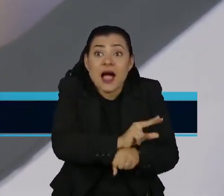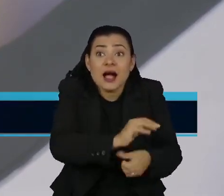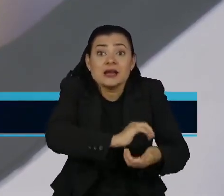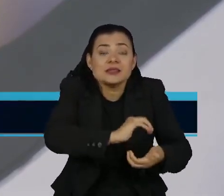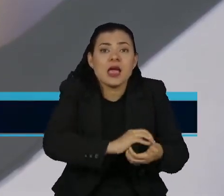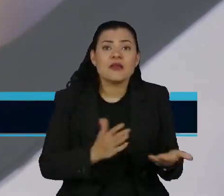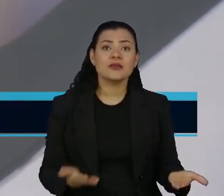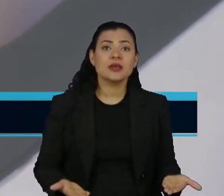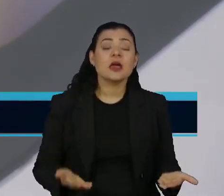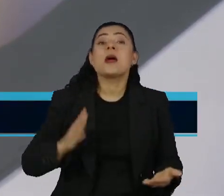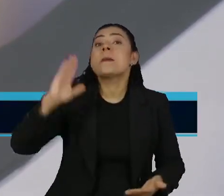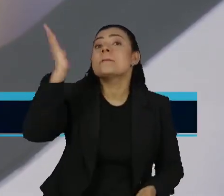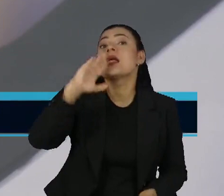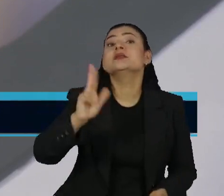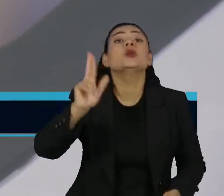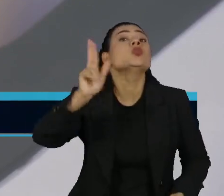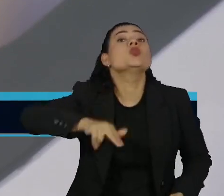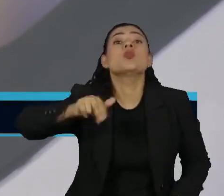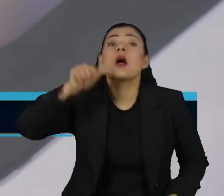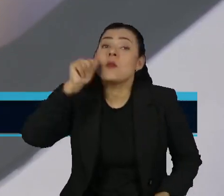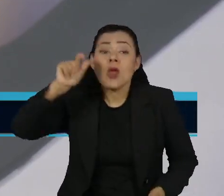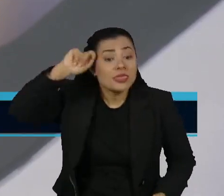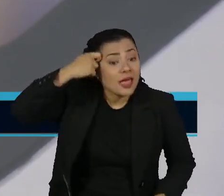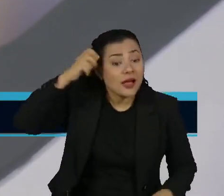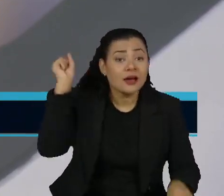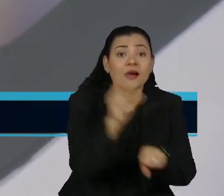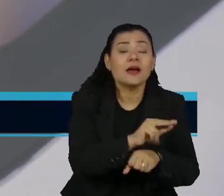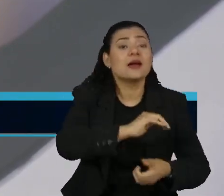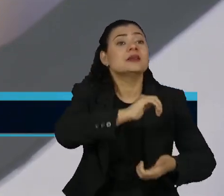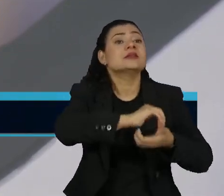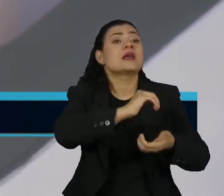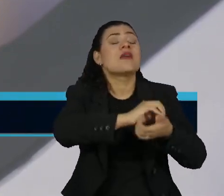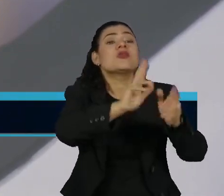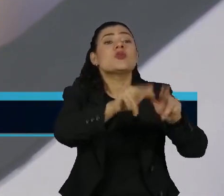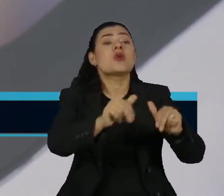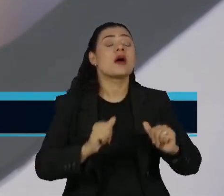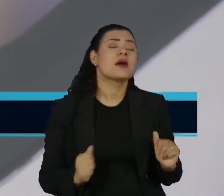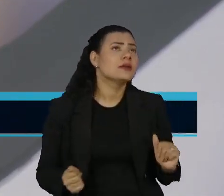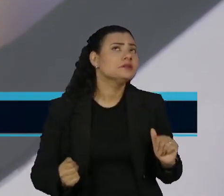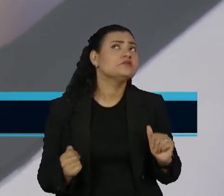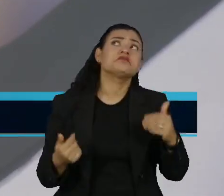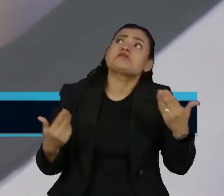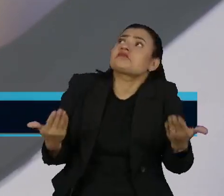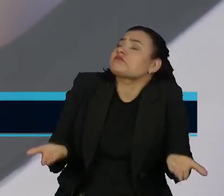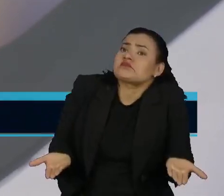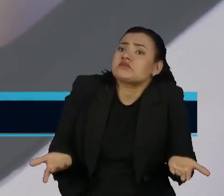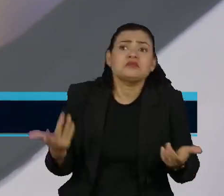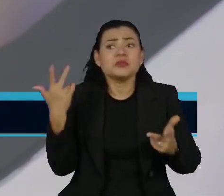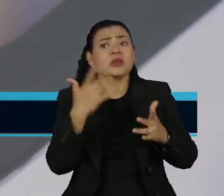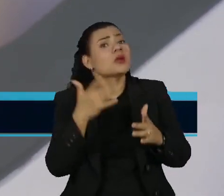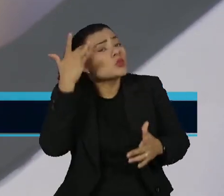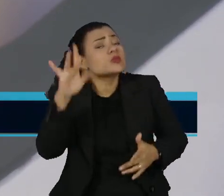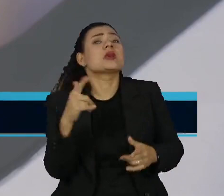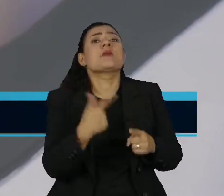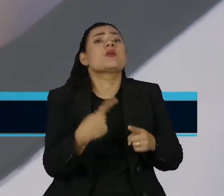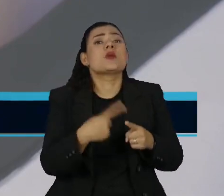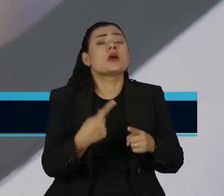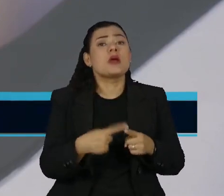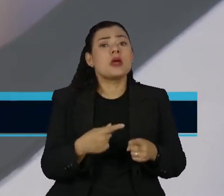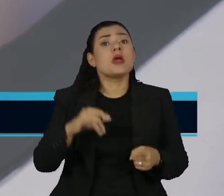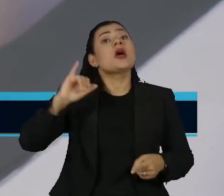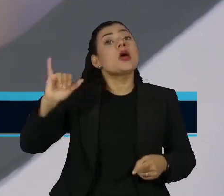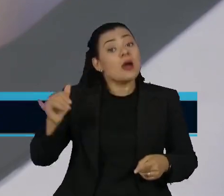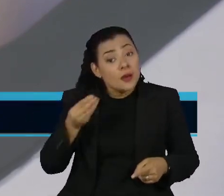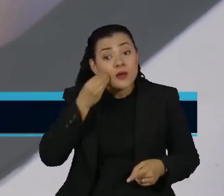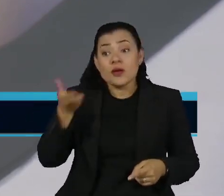O Brasil nunca teve uma mulher negra no STF. Não sei ainda por que o presidente Lula não aproveitou